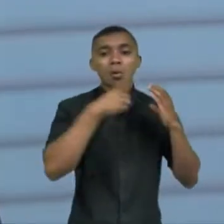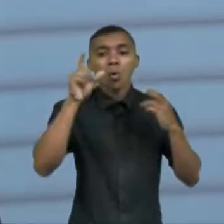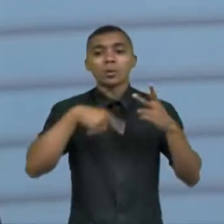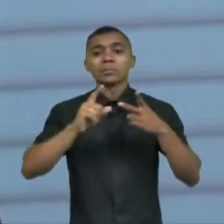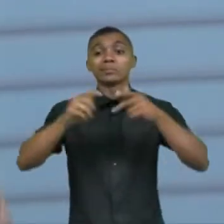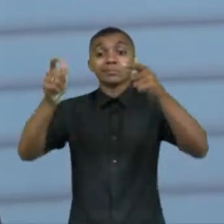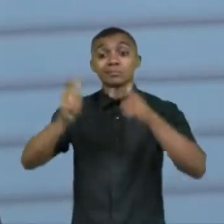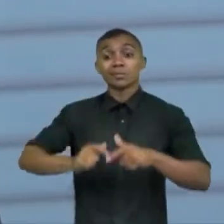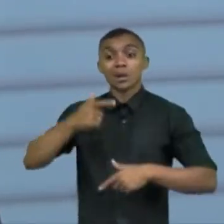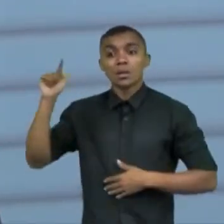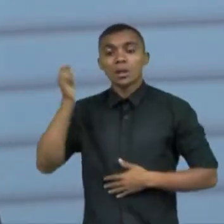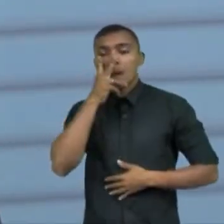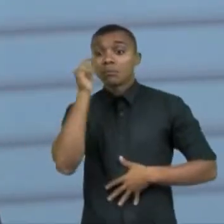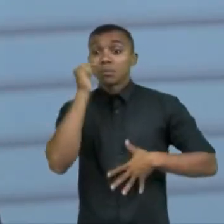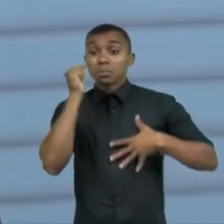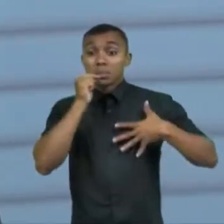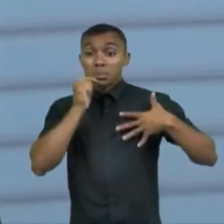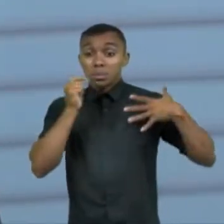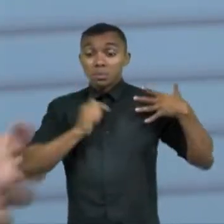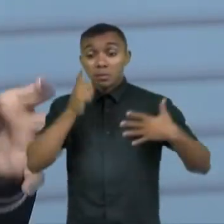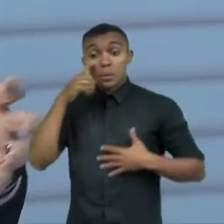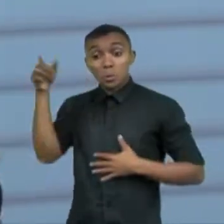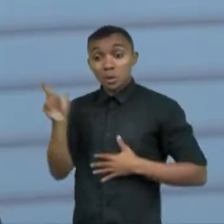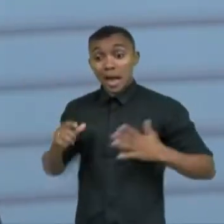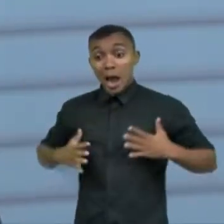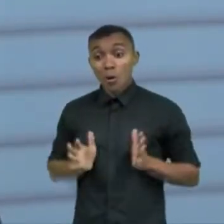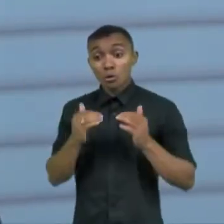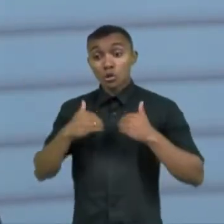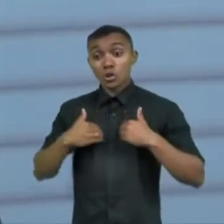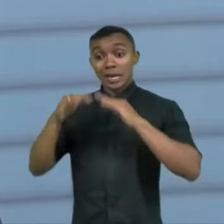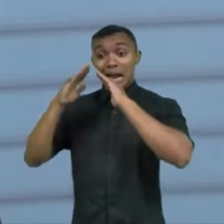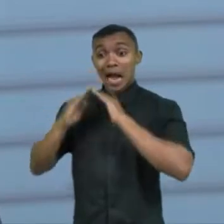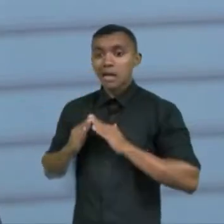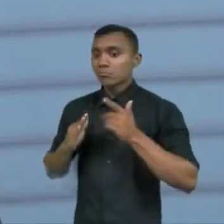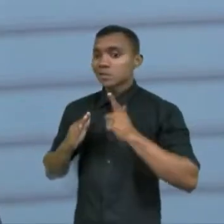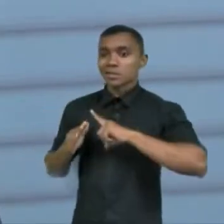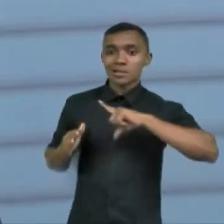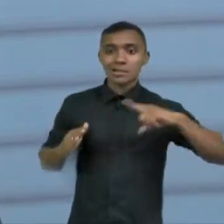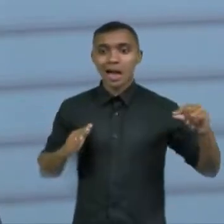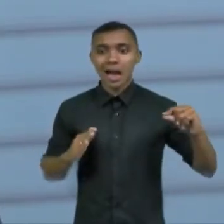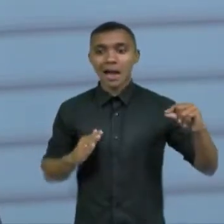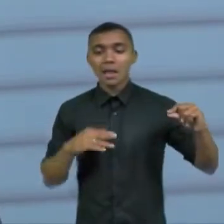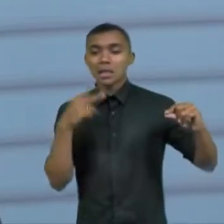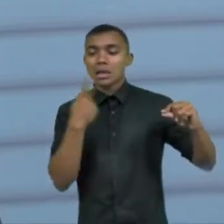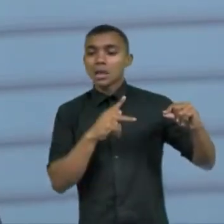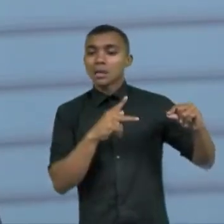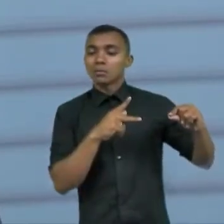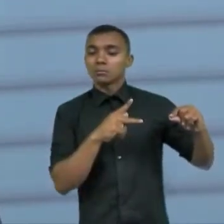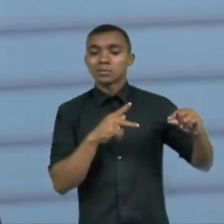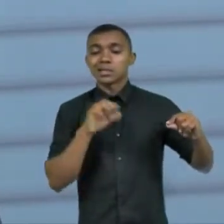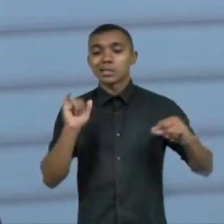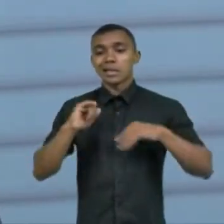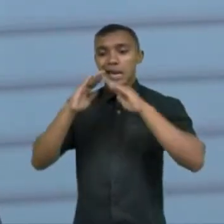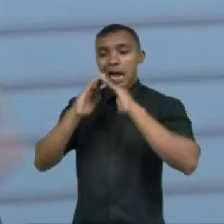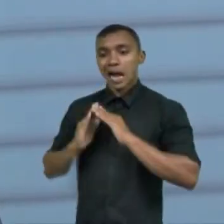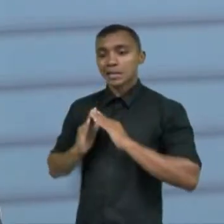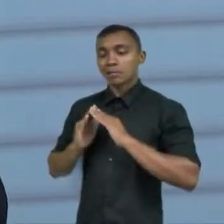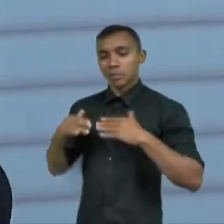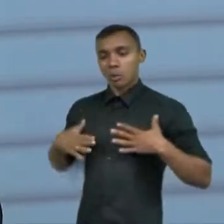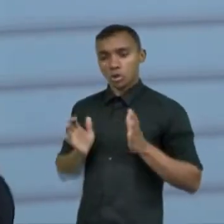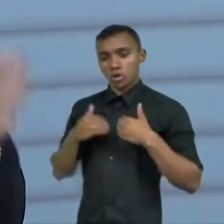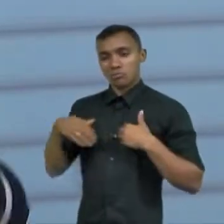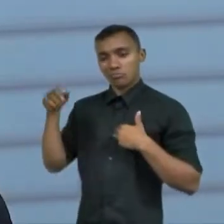outro então quando você retira o autista da zona de conforto dele da casa dele da rotina que ele tem já